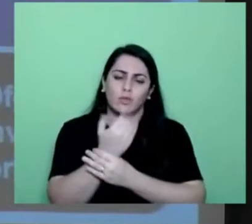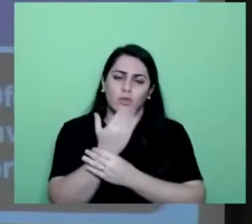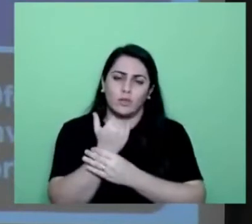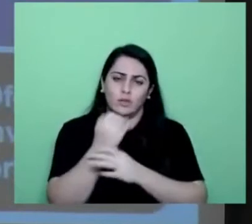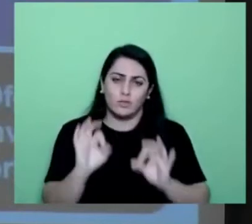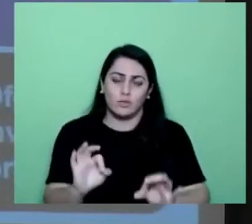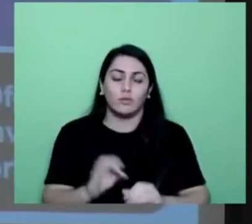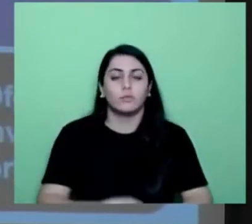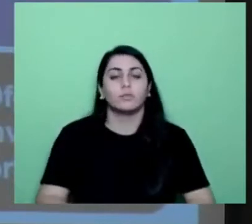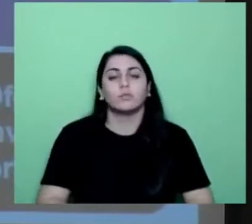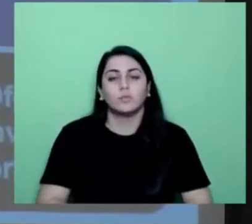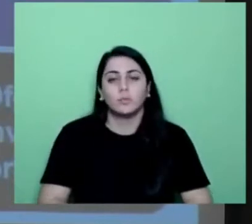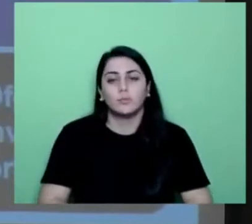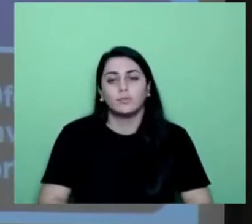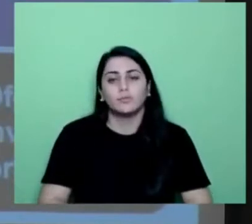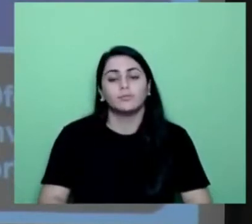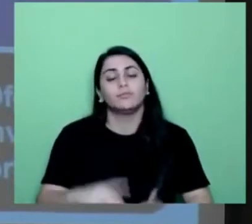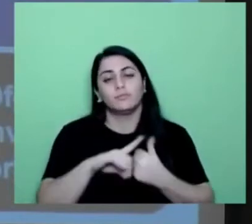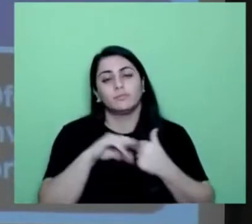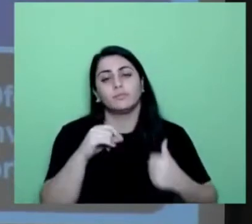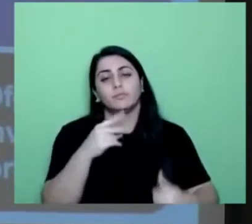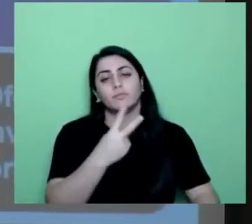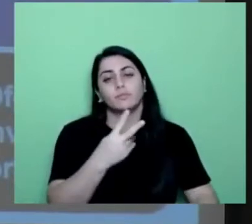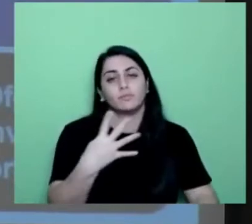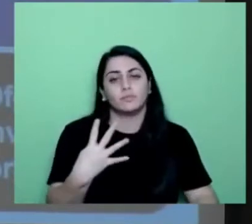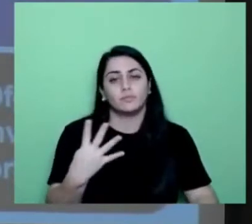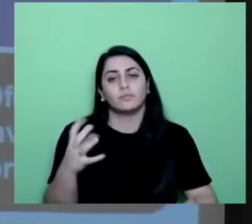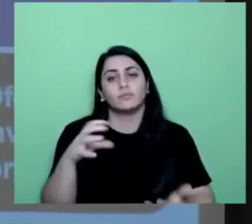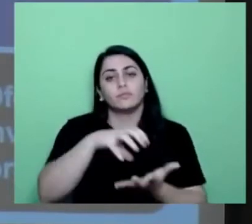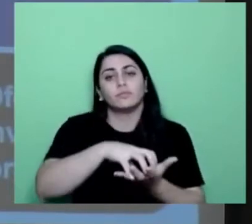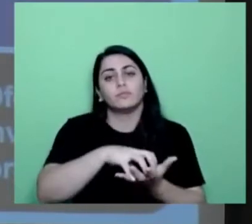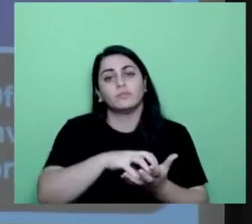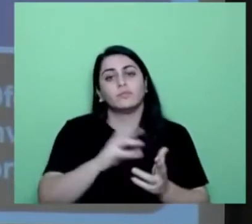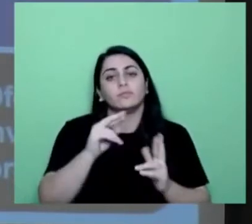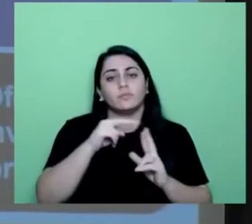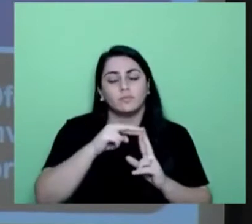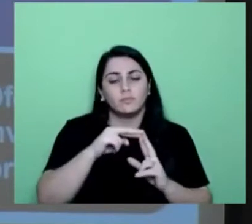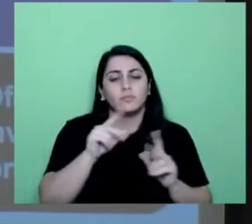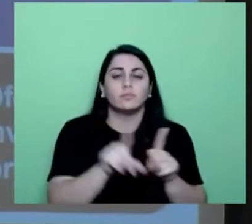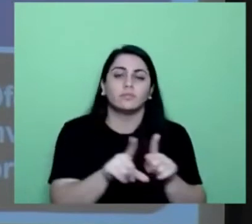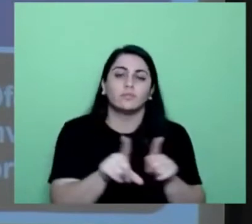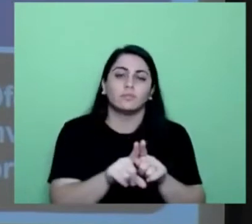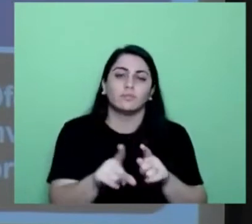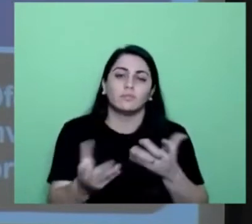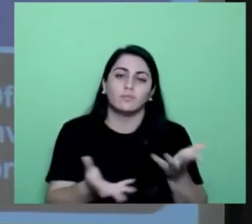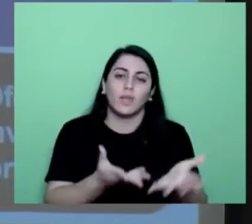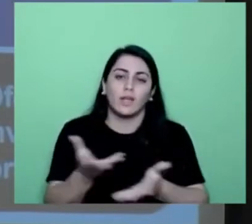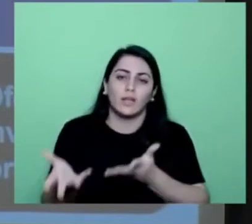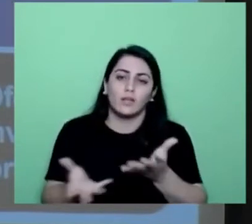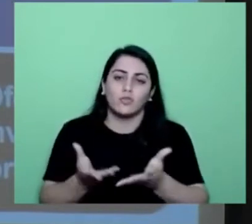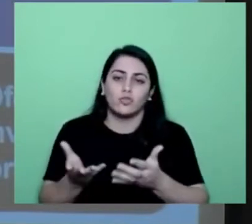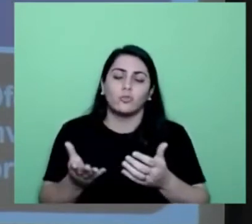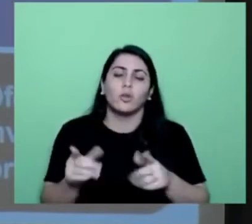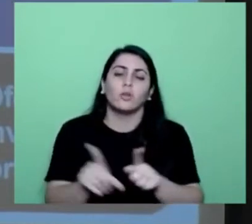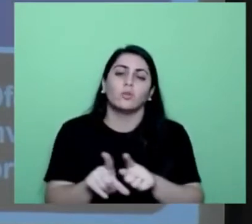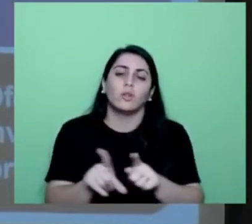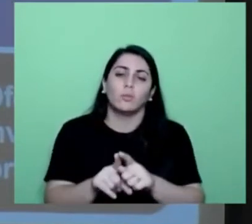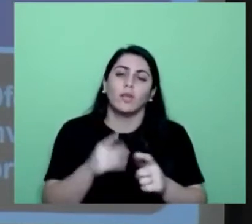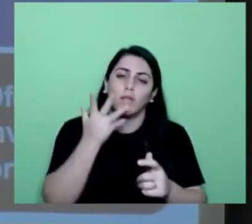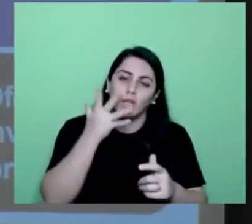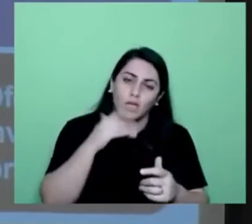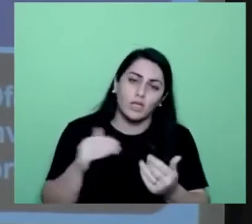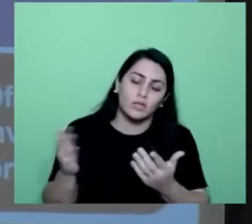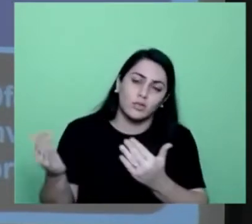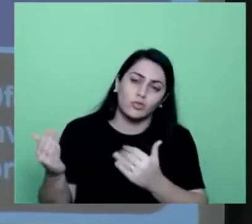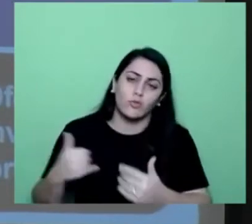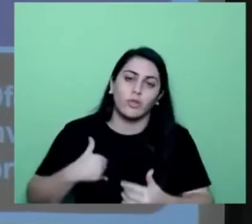Próximo. O artigo 24, centro de referência. Serviços de modalidade e-mail aberto, destinado ao atendimento de criança e adolescente de